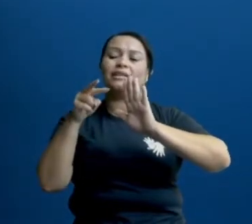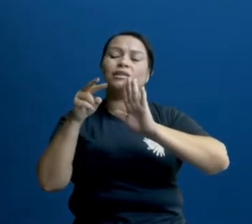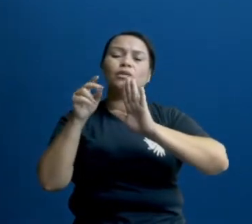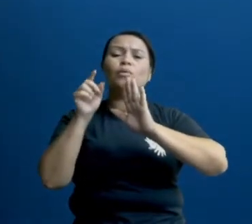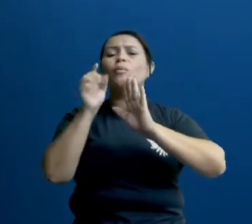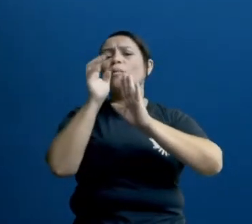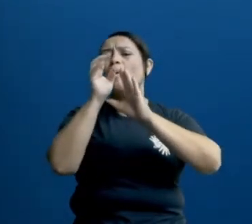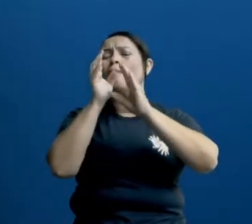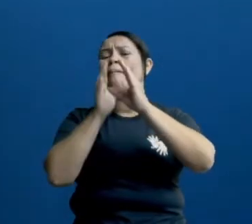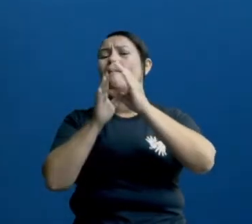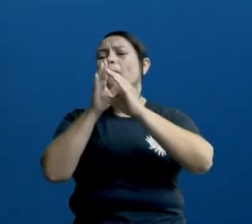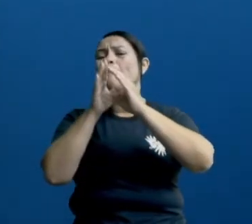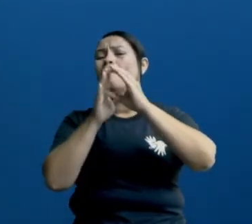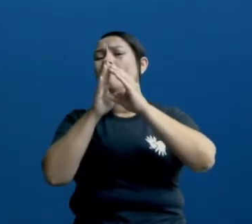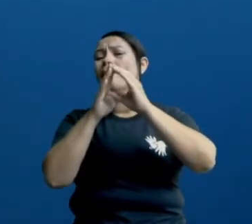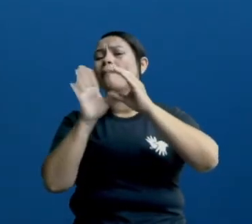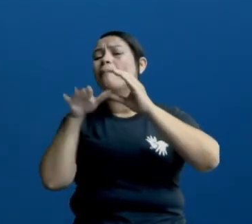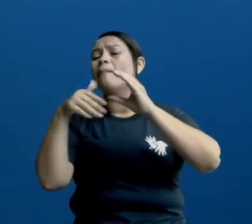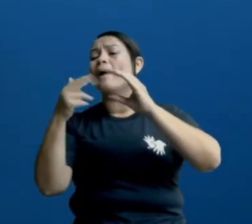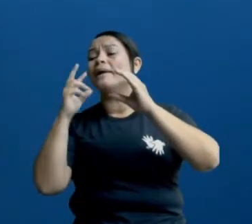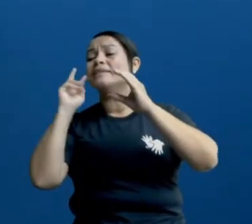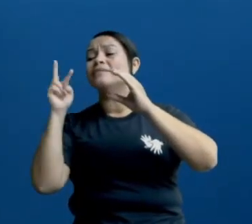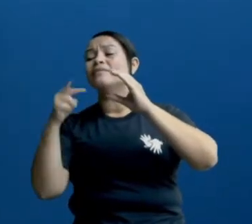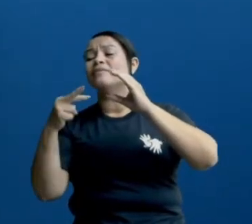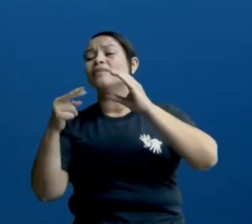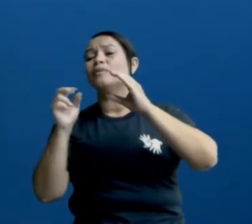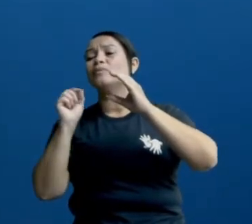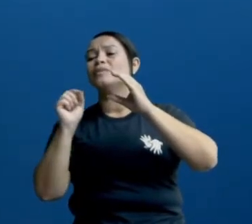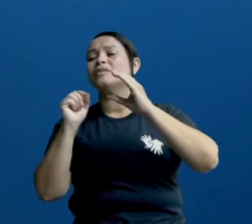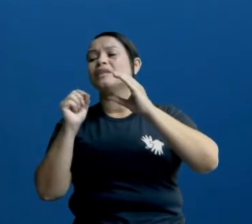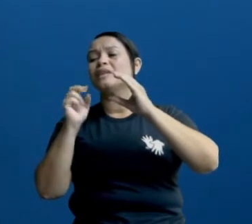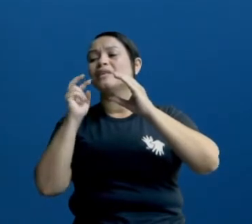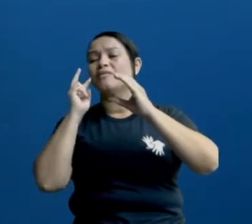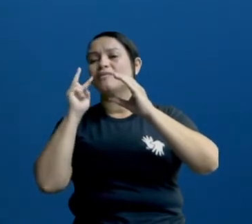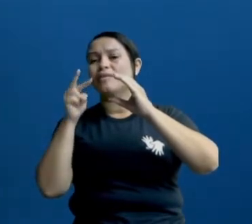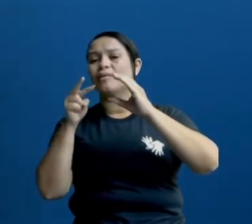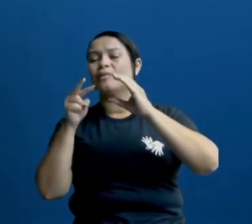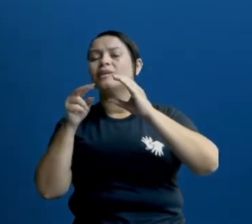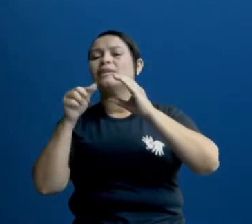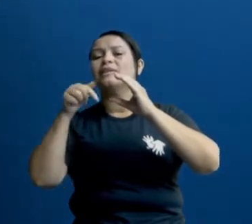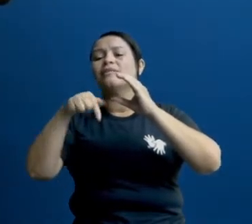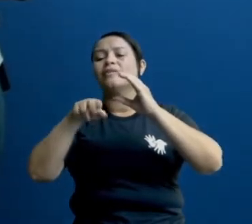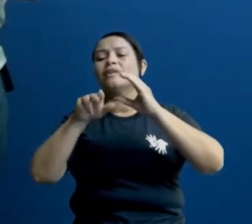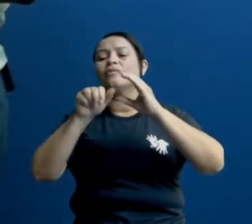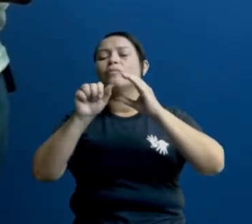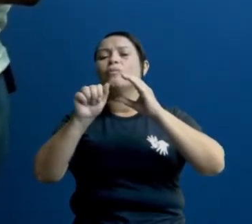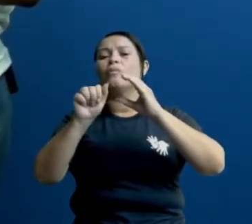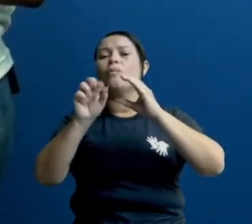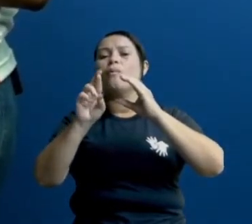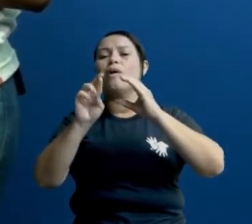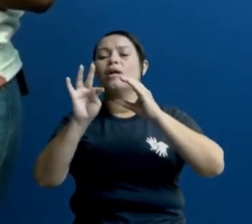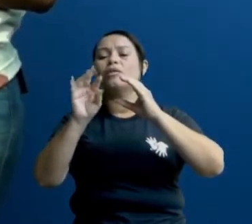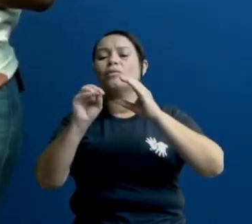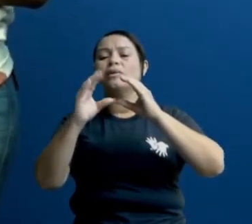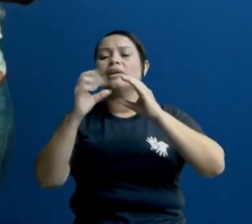Lua. E aí, ela fica nessa forma aqui, que a gente chama de quarto crescente.